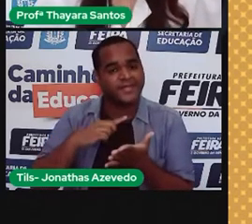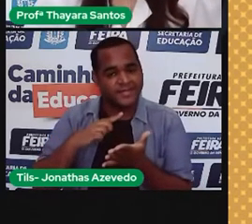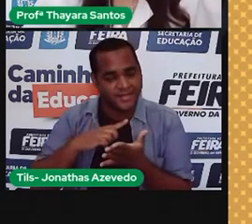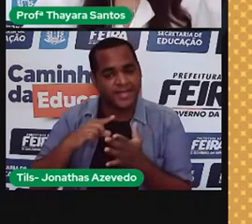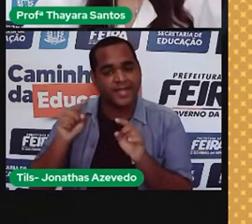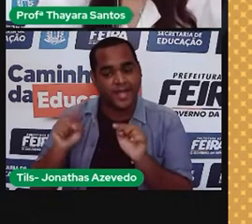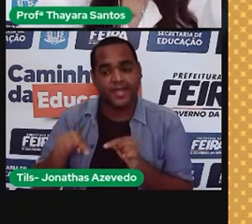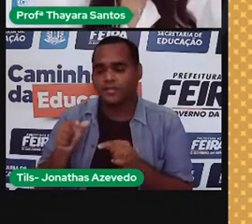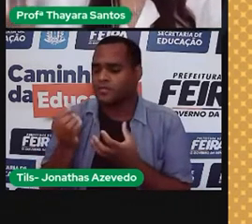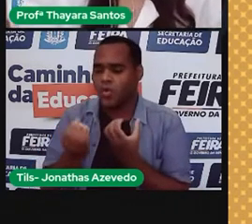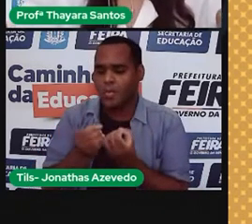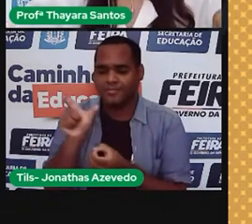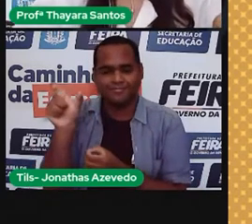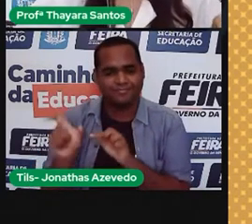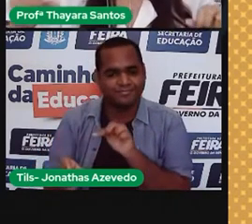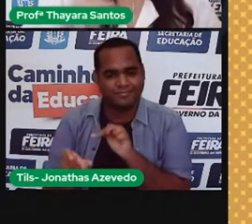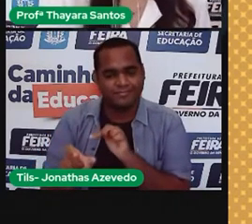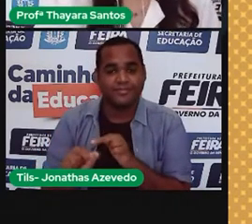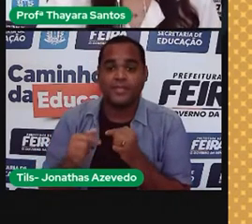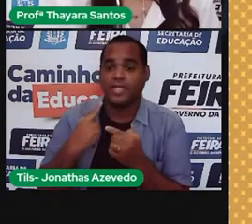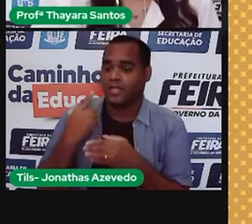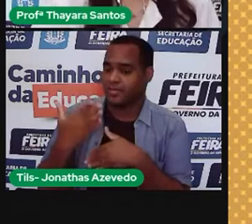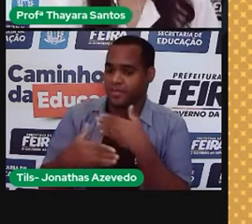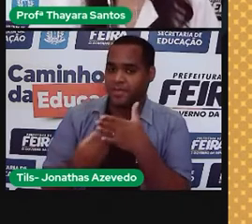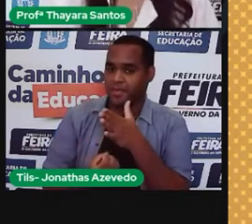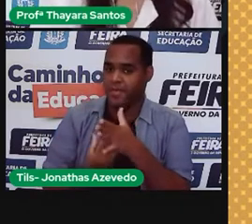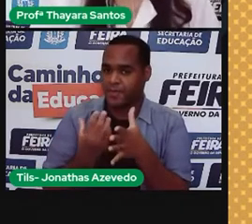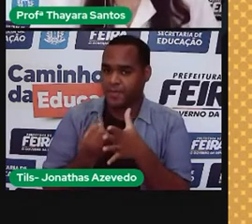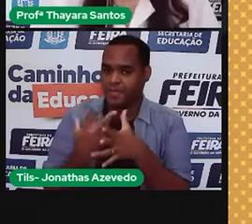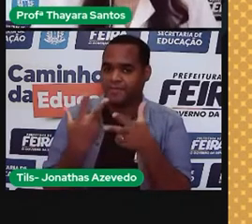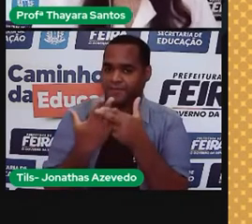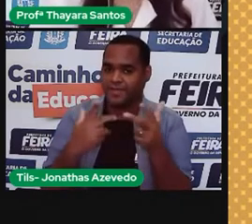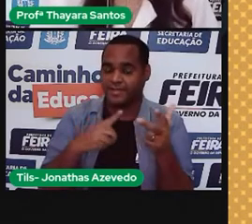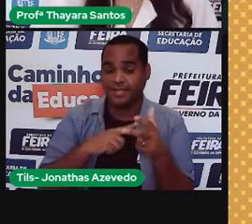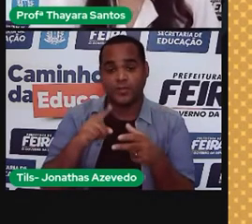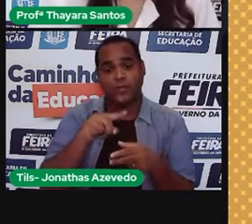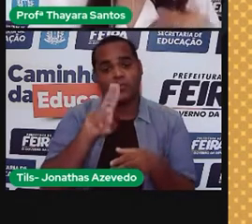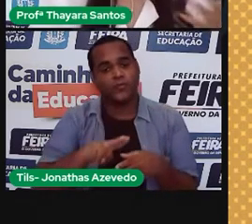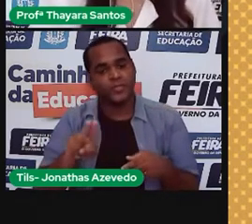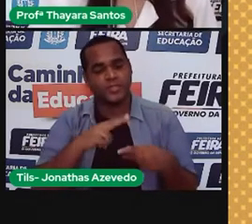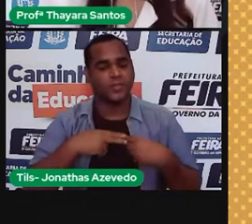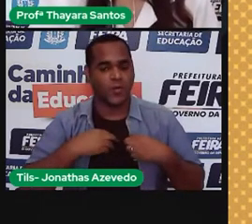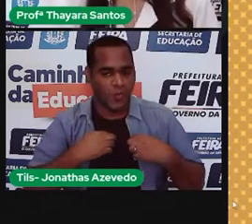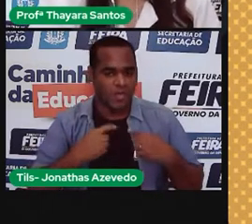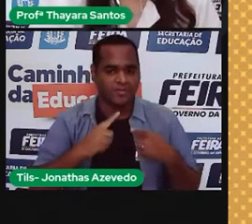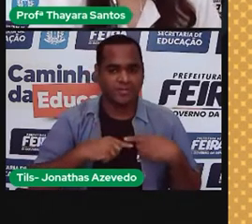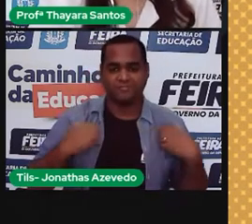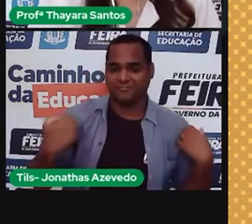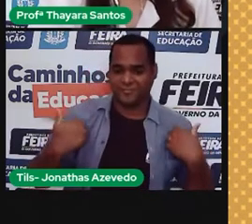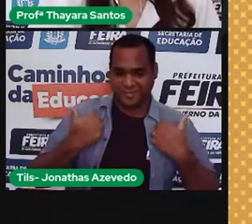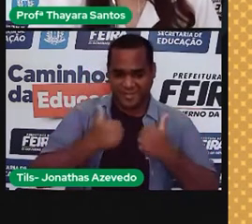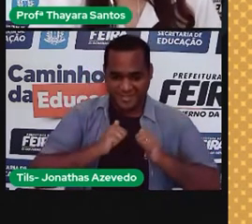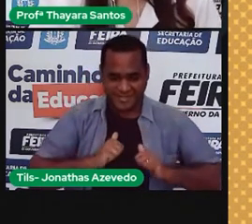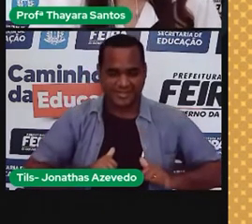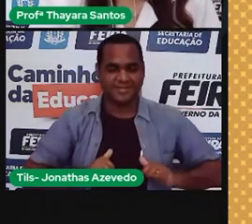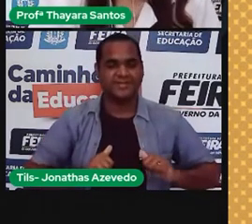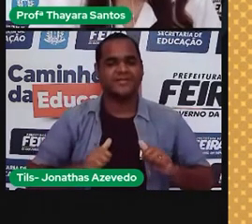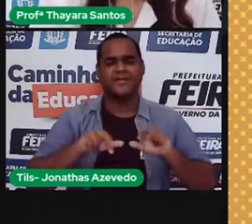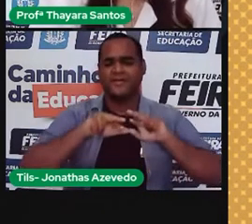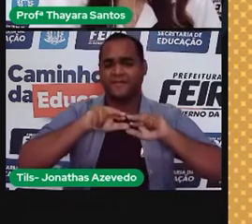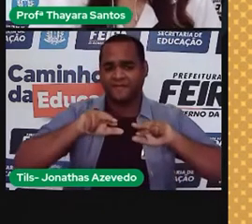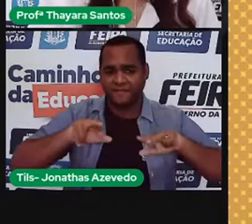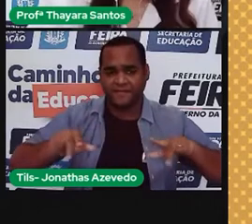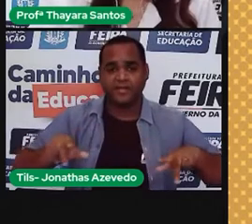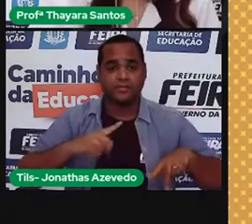comportamento para produzir o velcro que a gente utiliza nas nossas roupas, na nossa mochila. Então, isso daqui é um